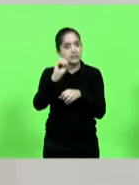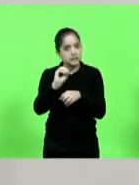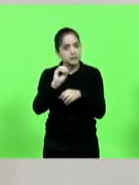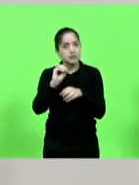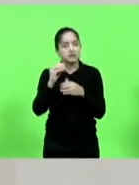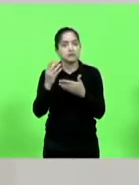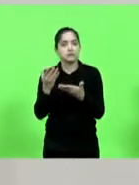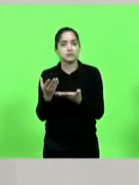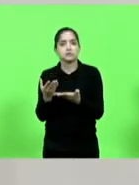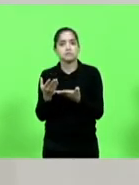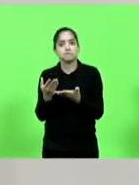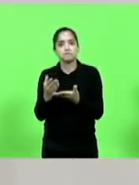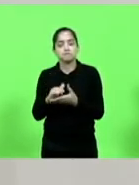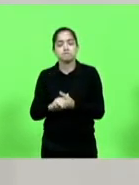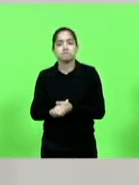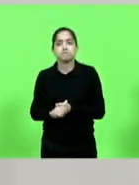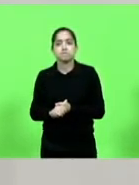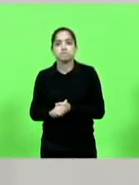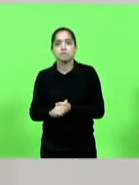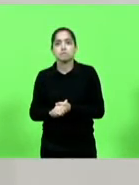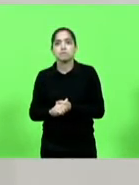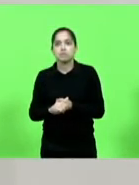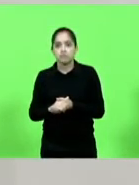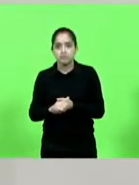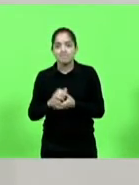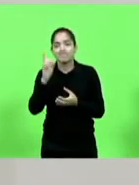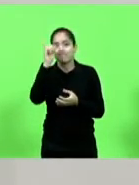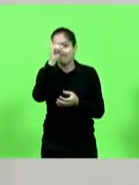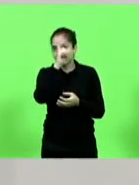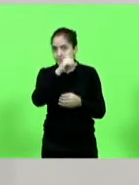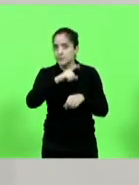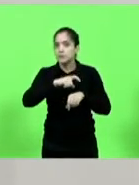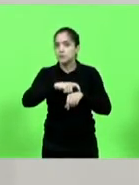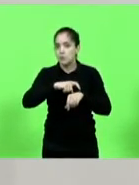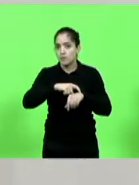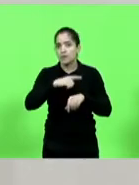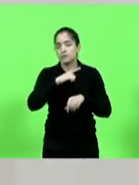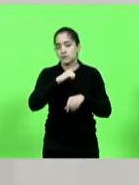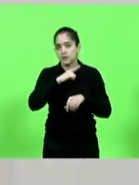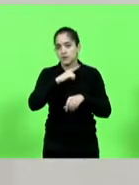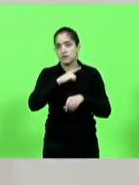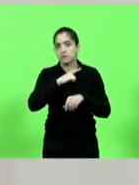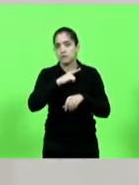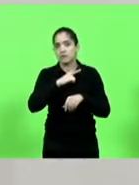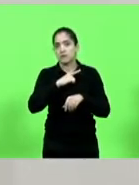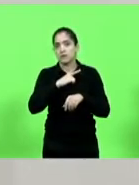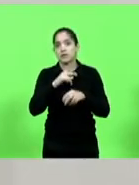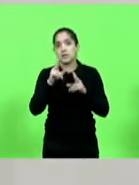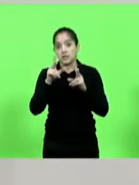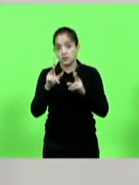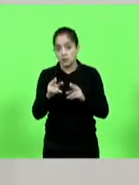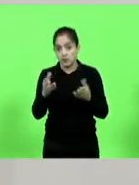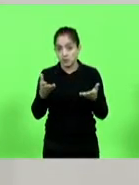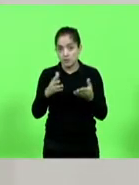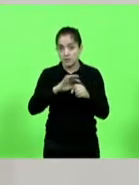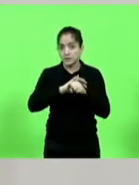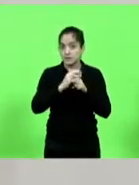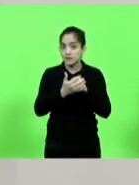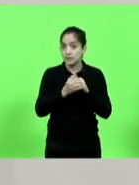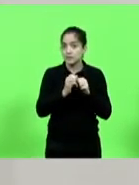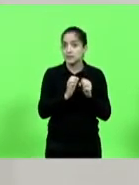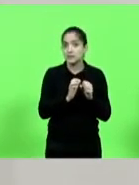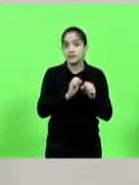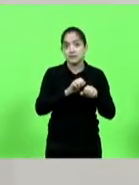anos e passamos por momentos difíceis, por exemplo, como este, momento agora da pandemia.